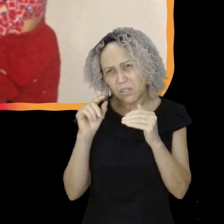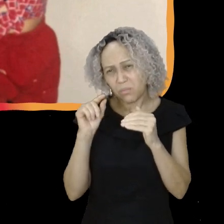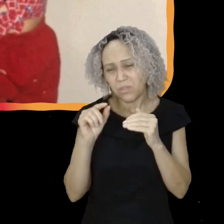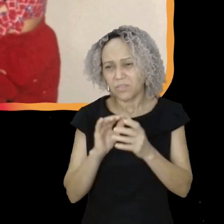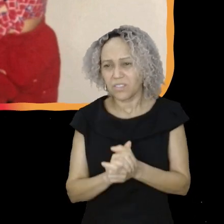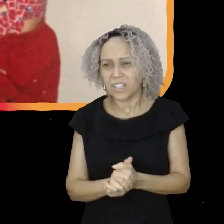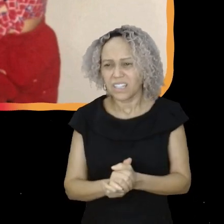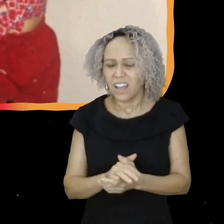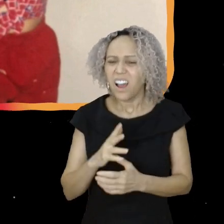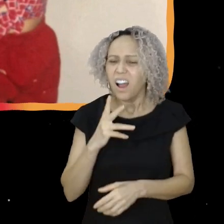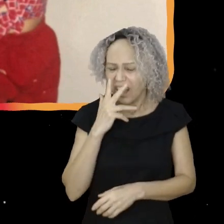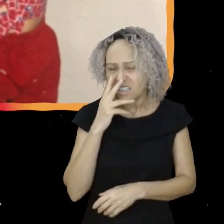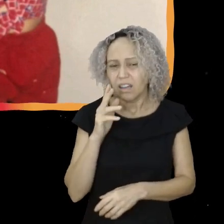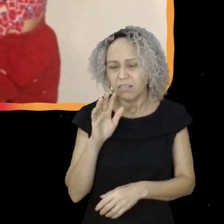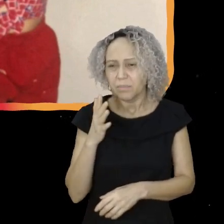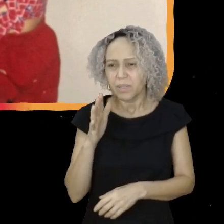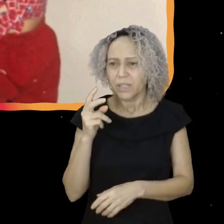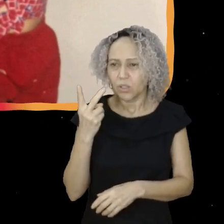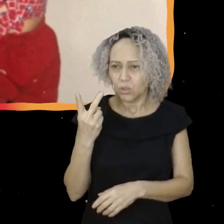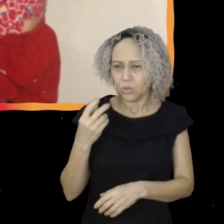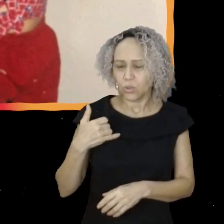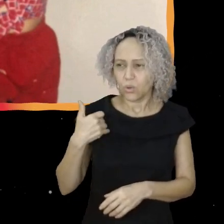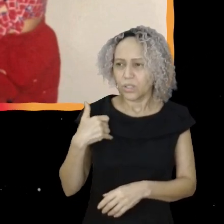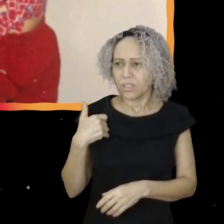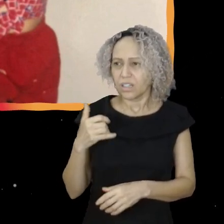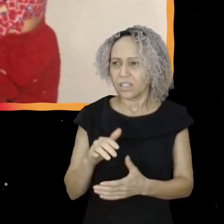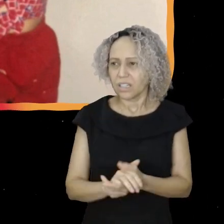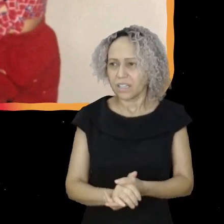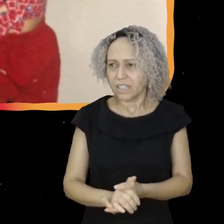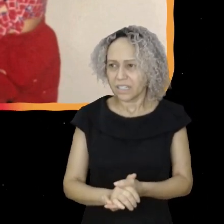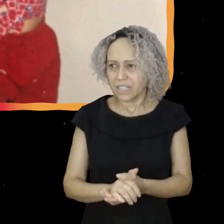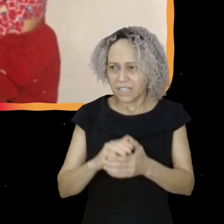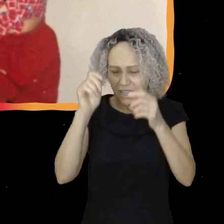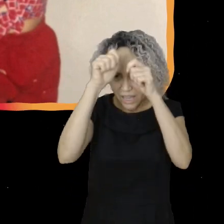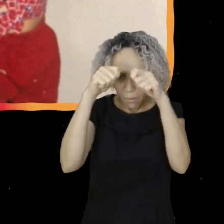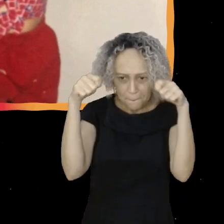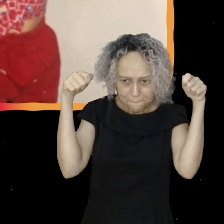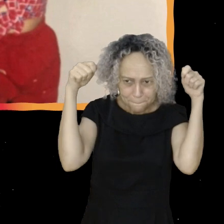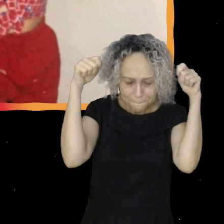Eram dois anos, mais ou menos. Essa era uma bandana que era da minha mãe.